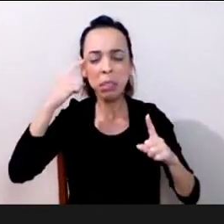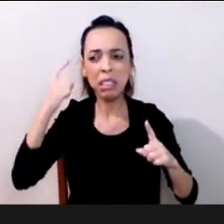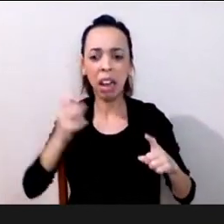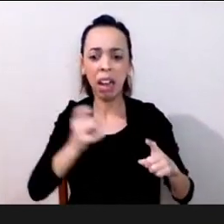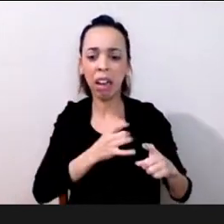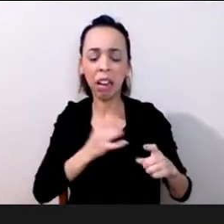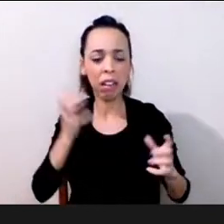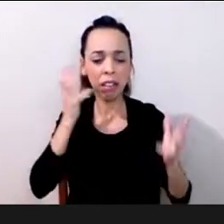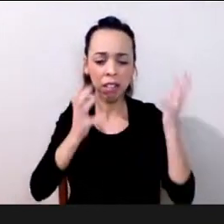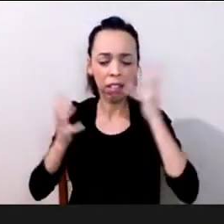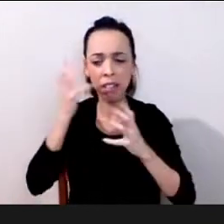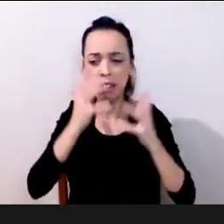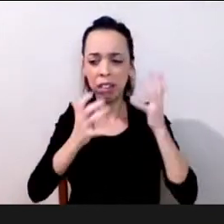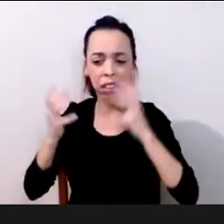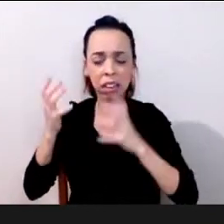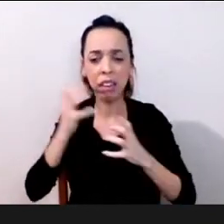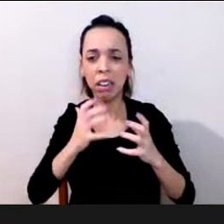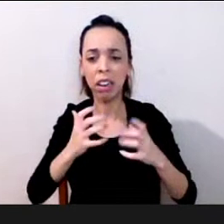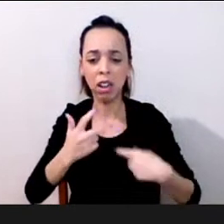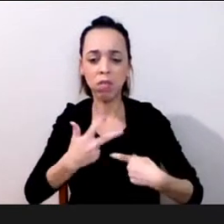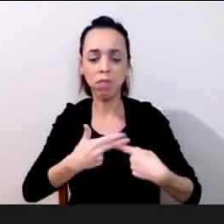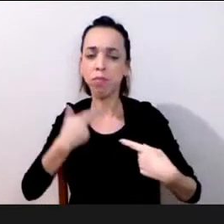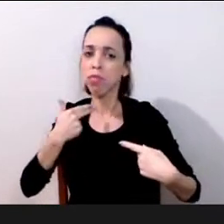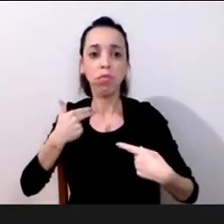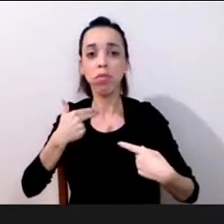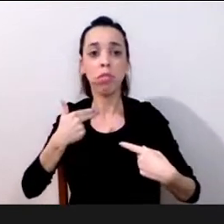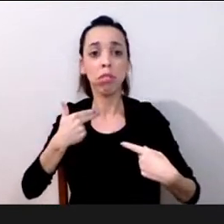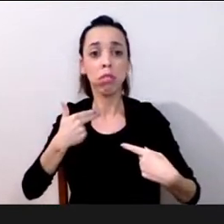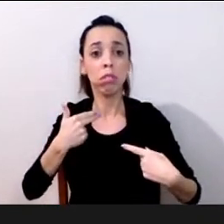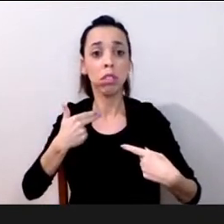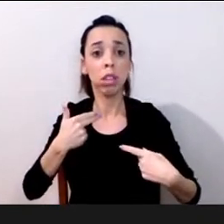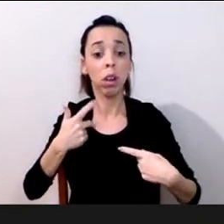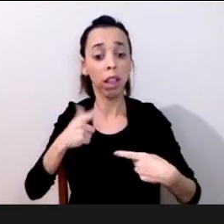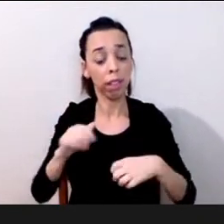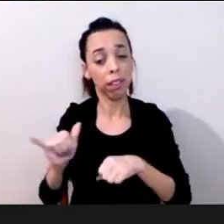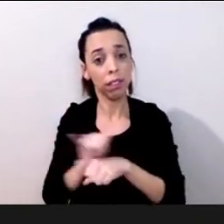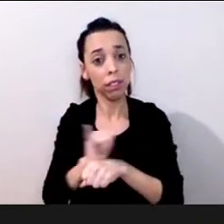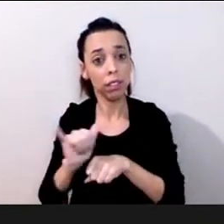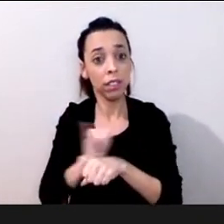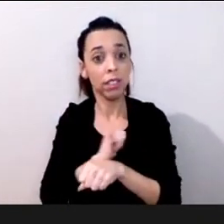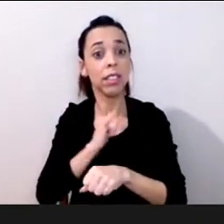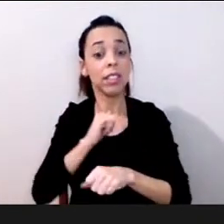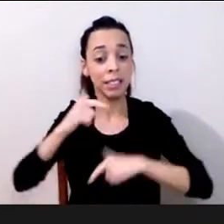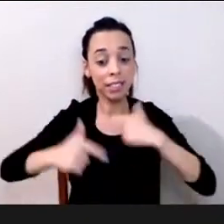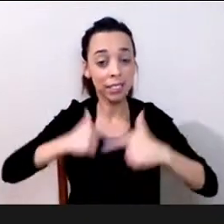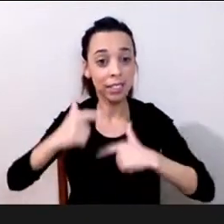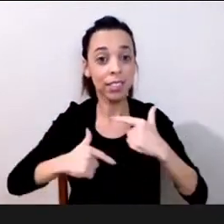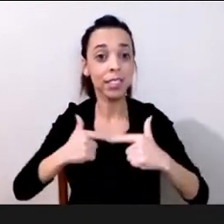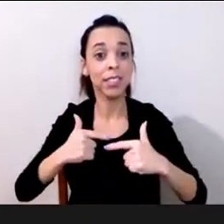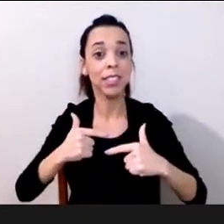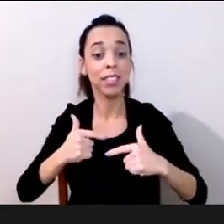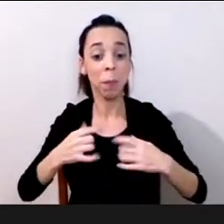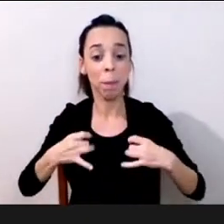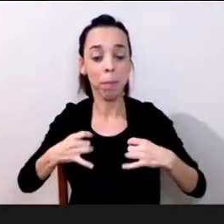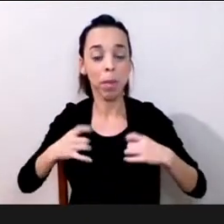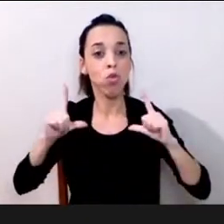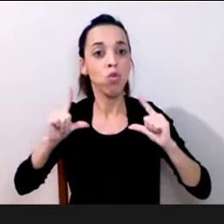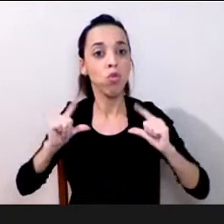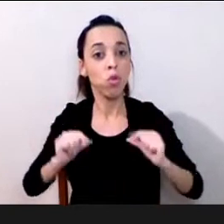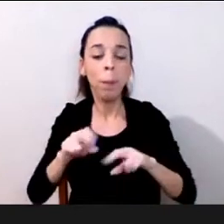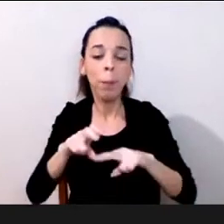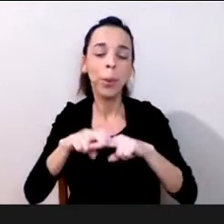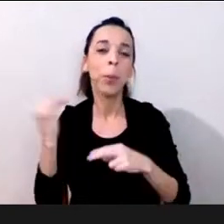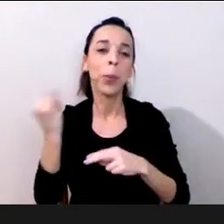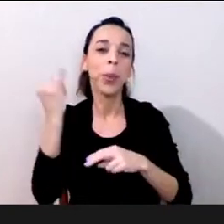outra maneira e acho que é isso que por isso é tão importante a educação não é? por isso é tão importante a educação porque se tudo